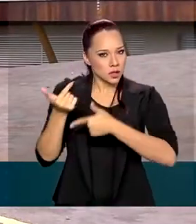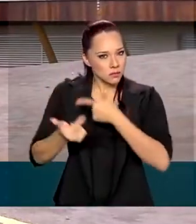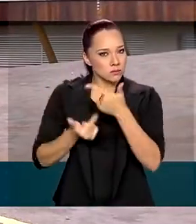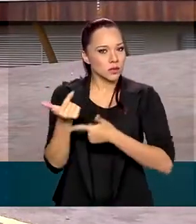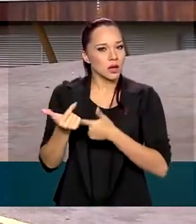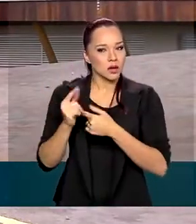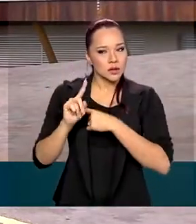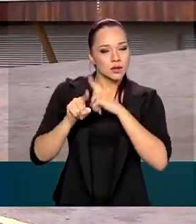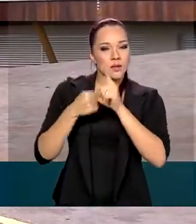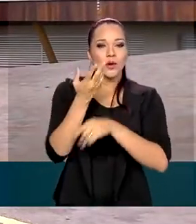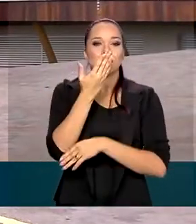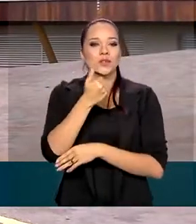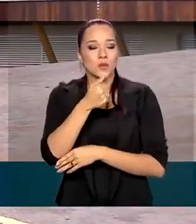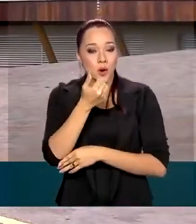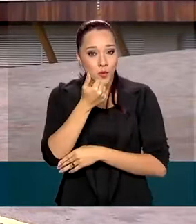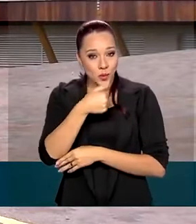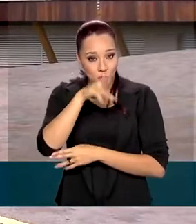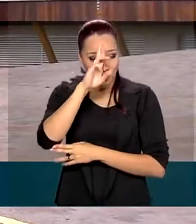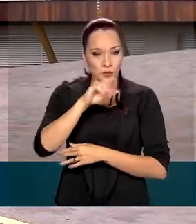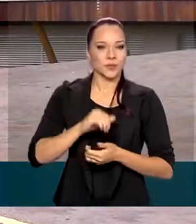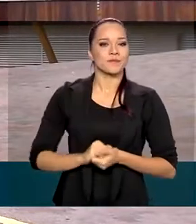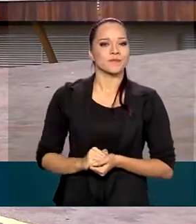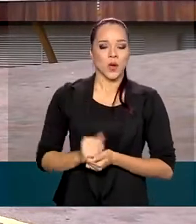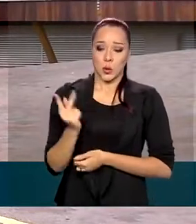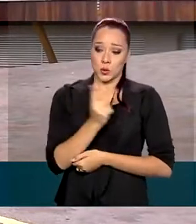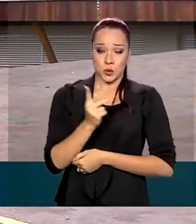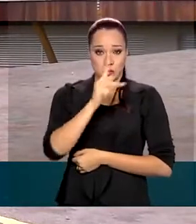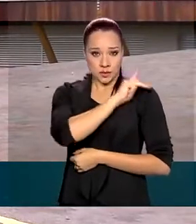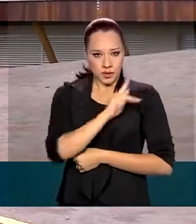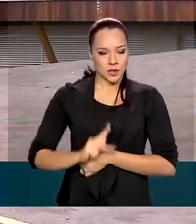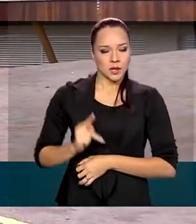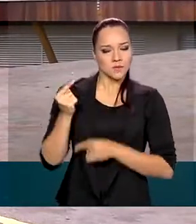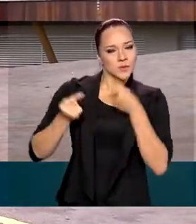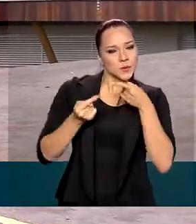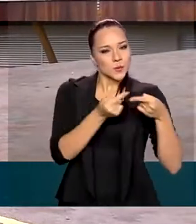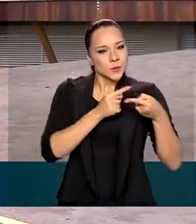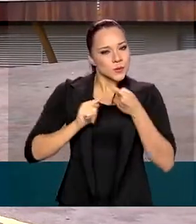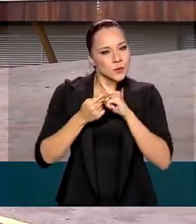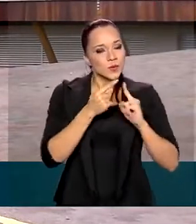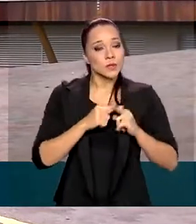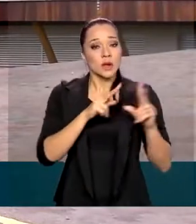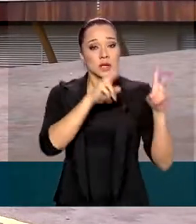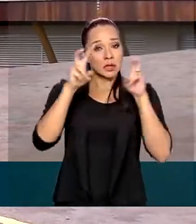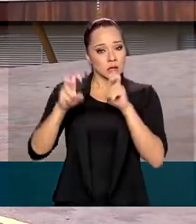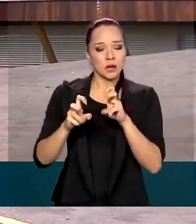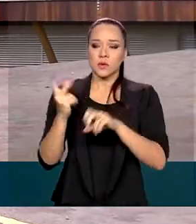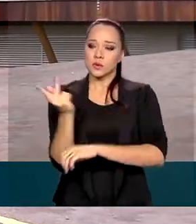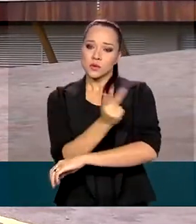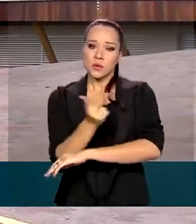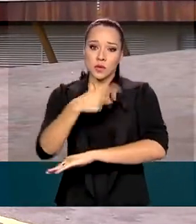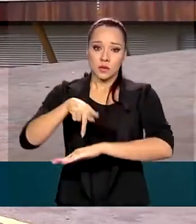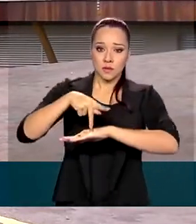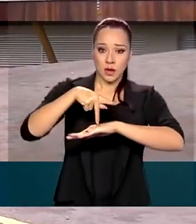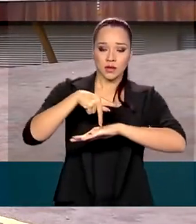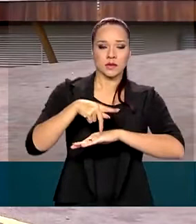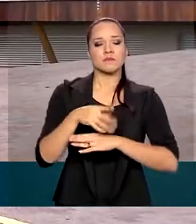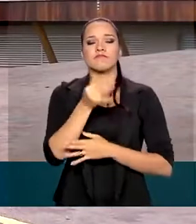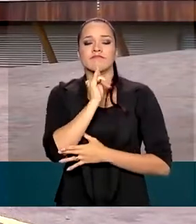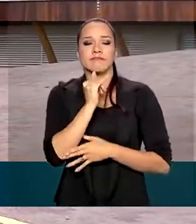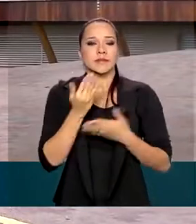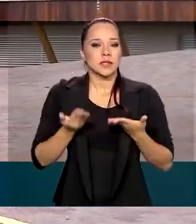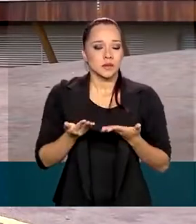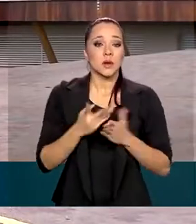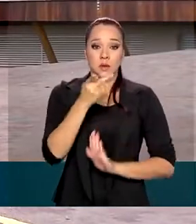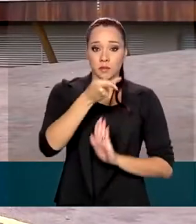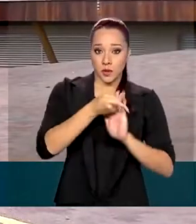seguida de um almoço. Aqui os presidentes discutiram assuntos de interesse dos dois países, como por exemplo